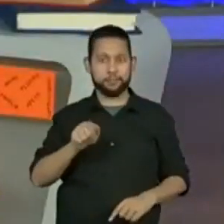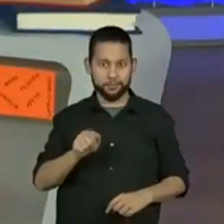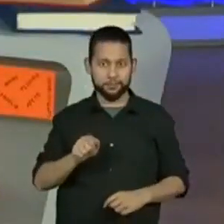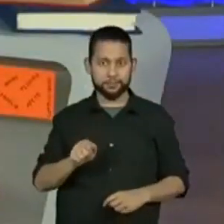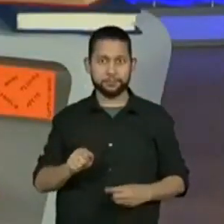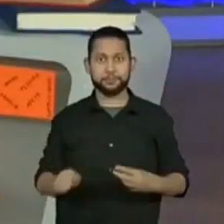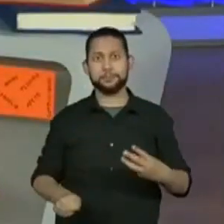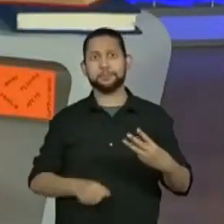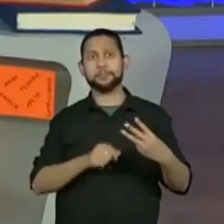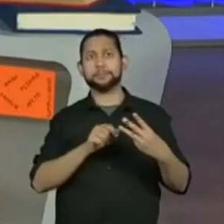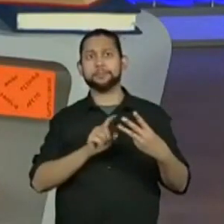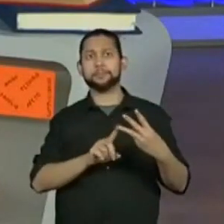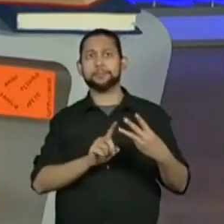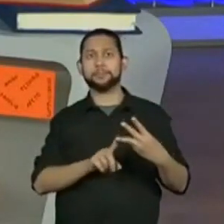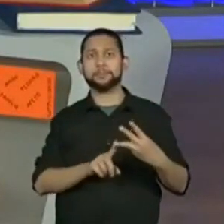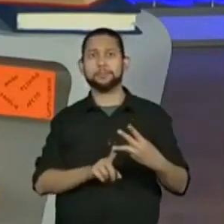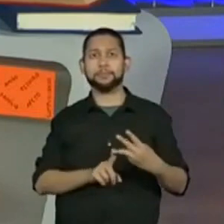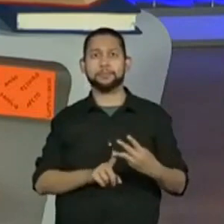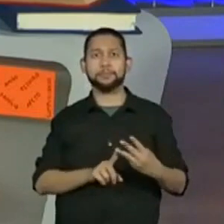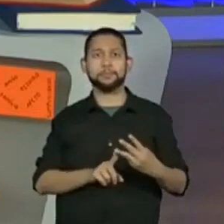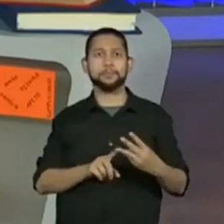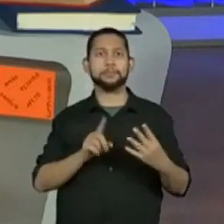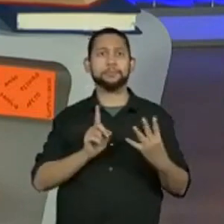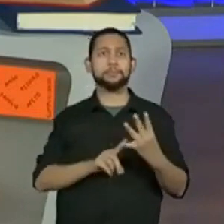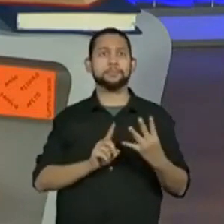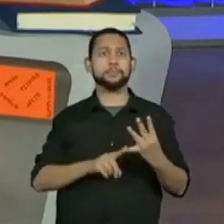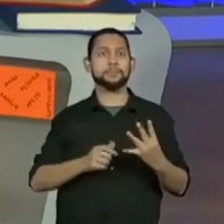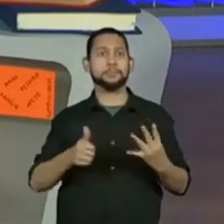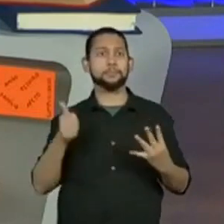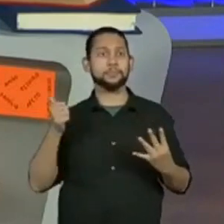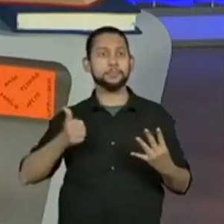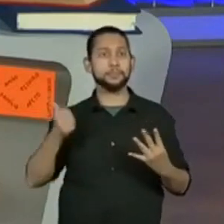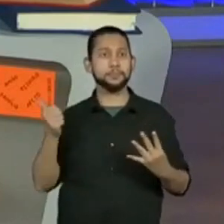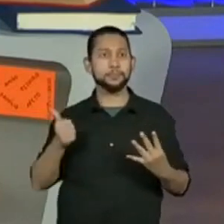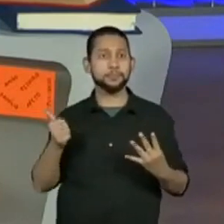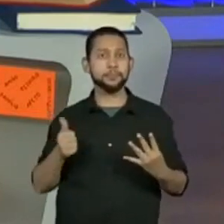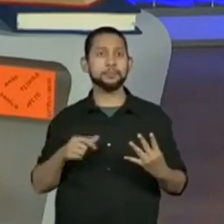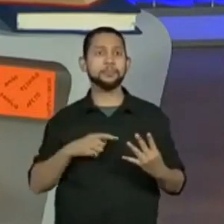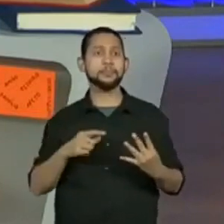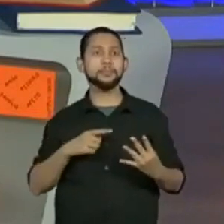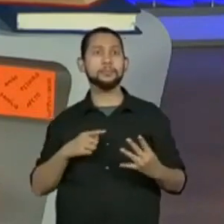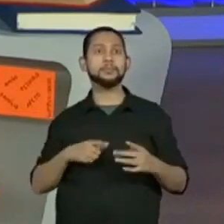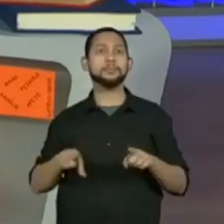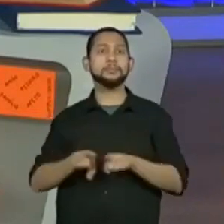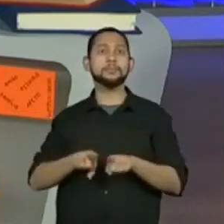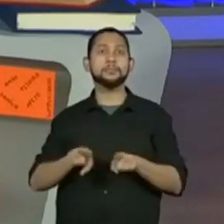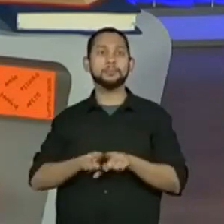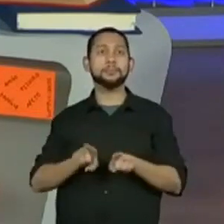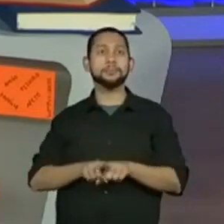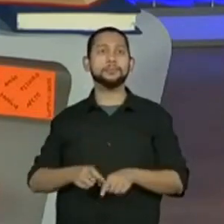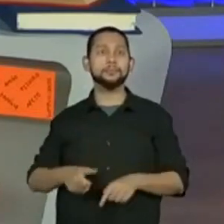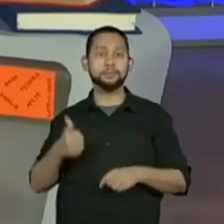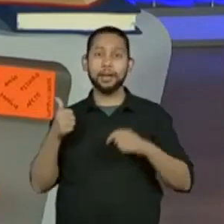Aqui, opa, já ia confundindo. E nós temos também